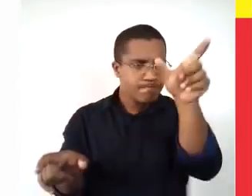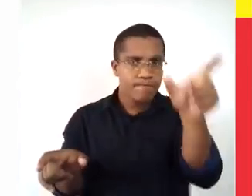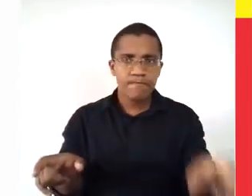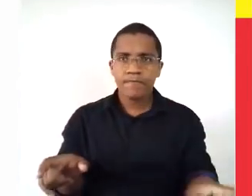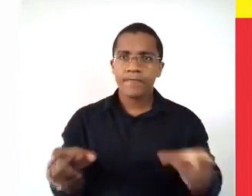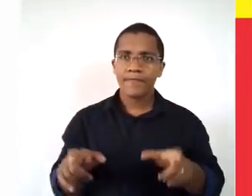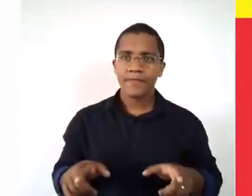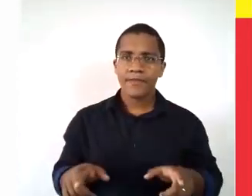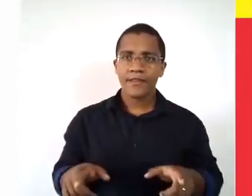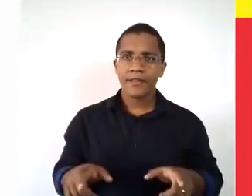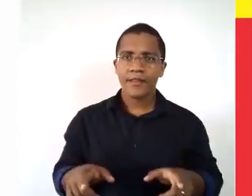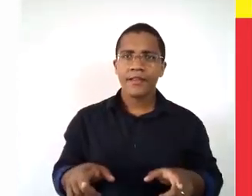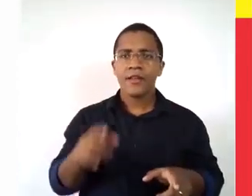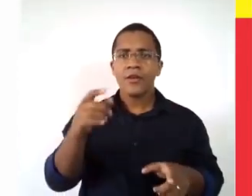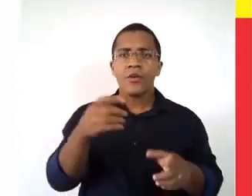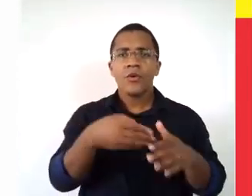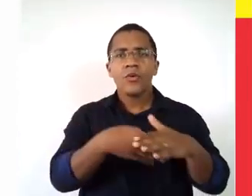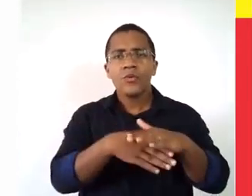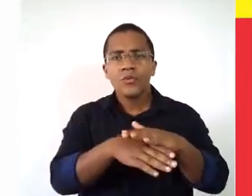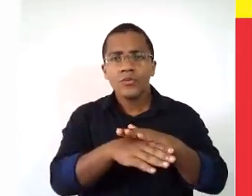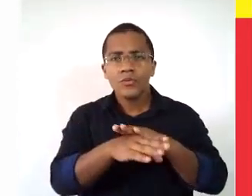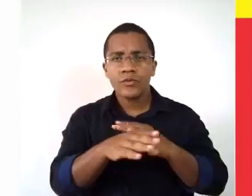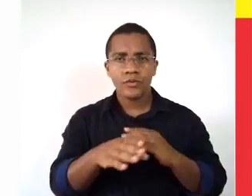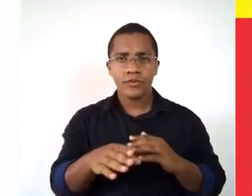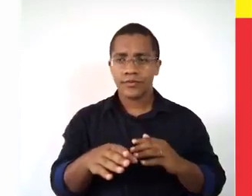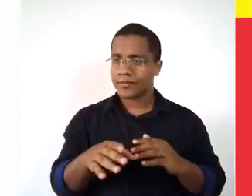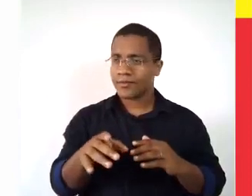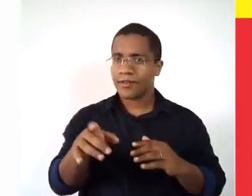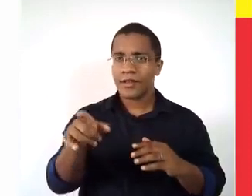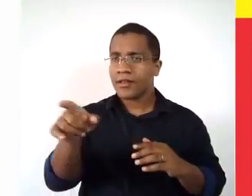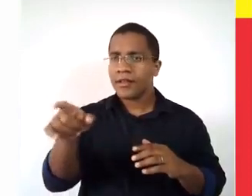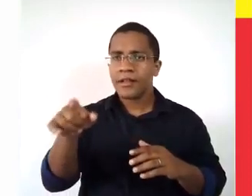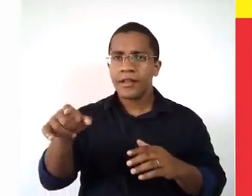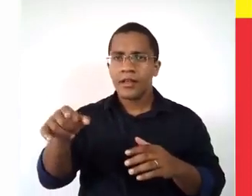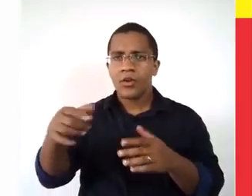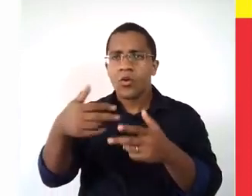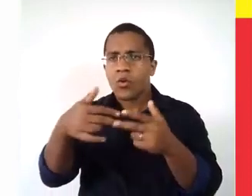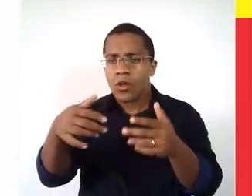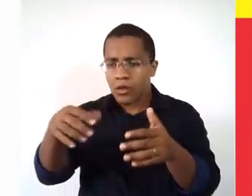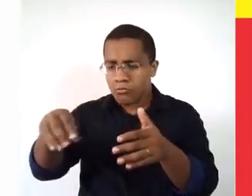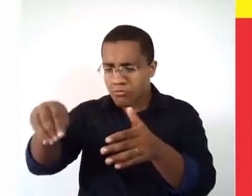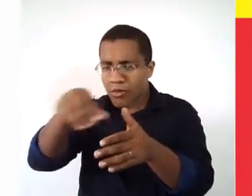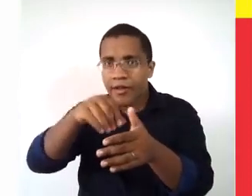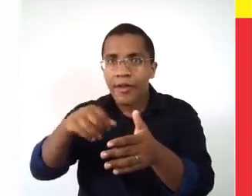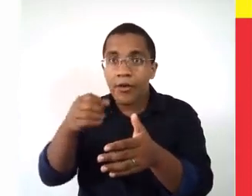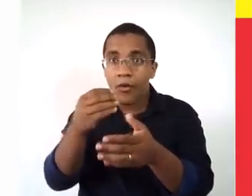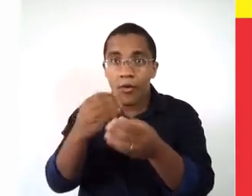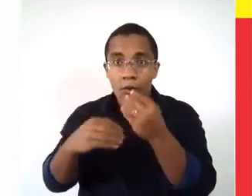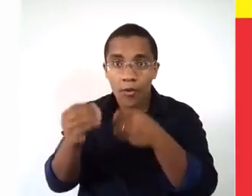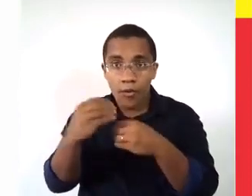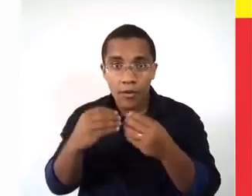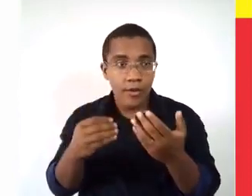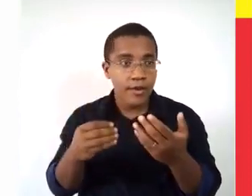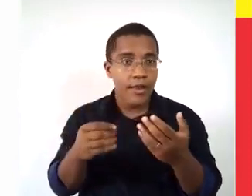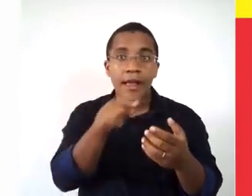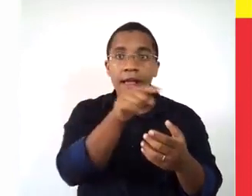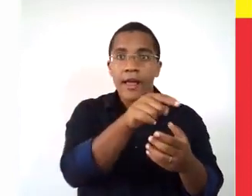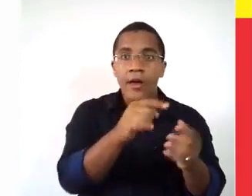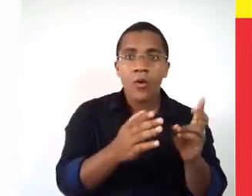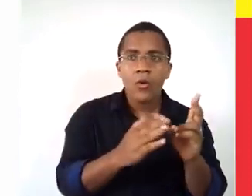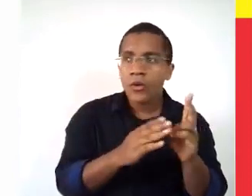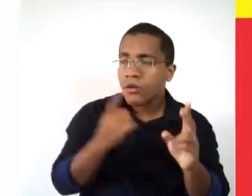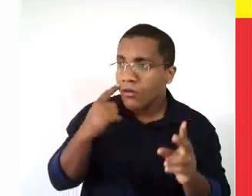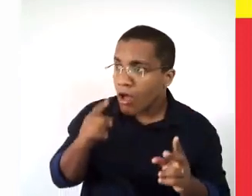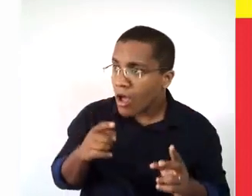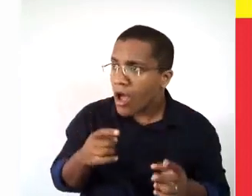Existe uma diferença muito grande de quantidade de especiarias que esses europeus trazem. Os índios ficam muito impressionados. Mas, essa cena que